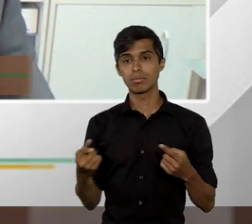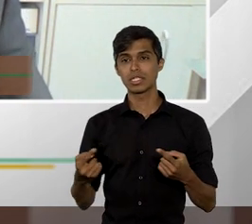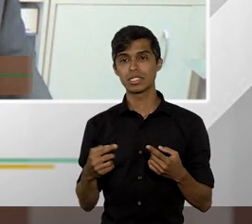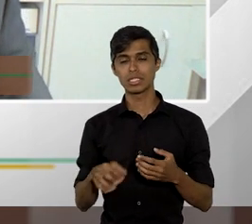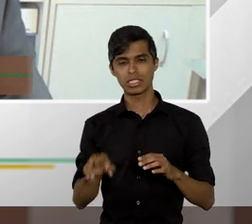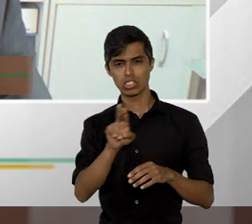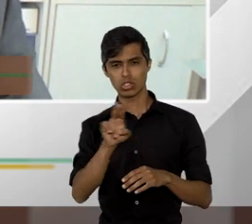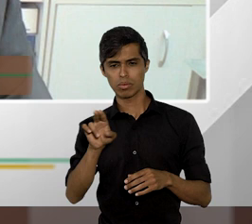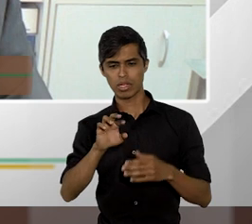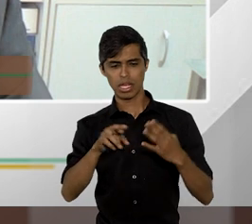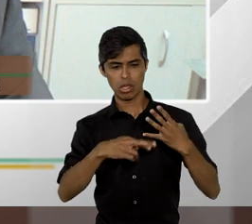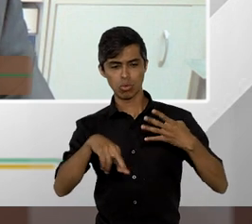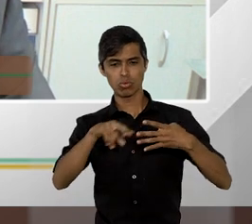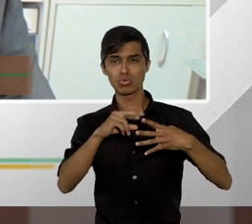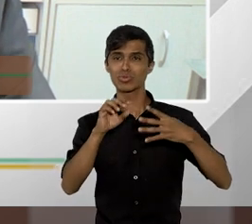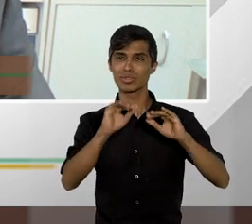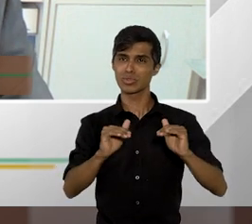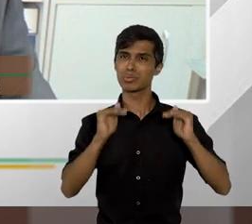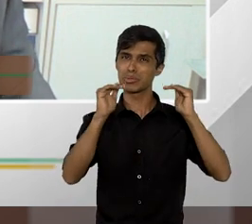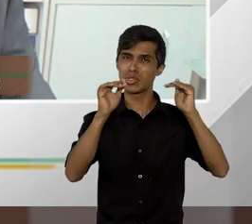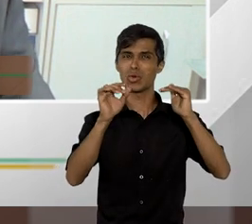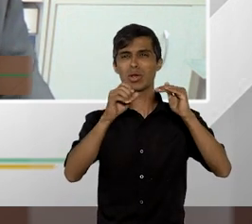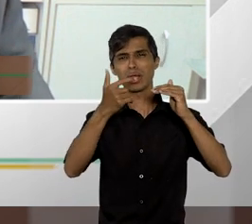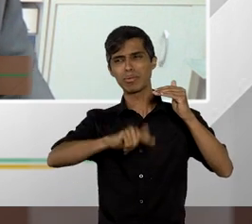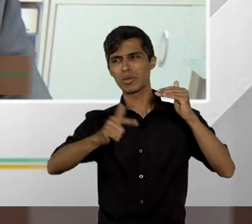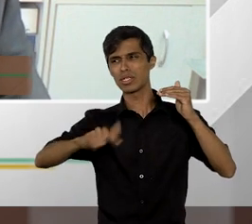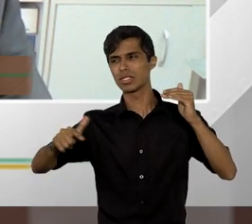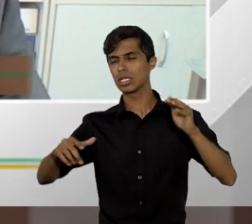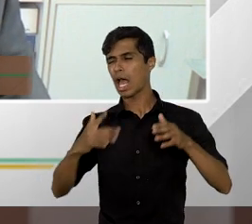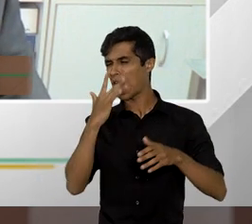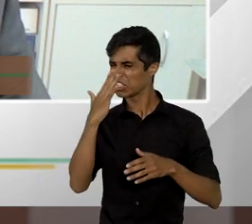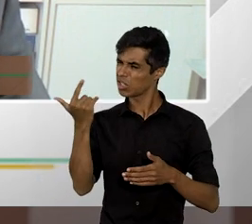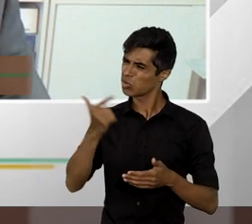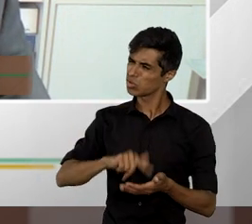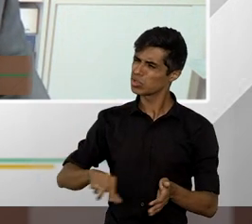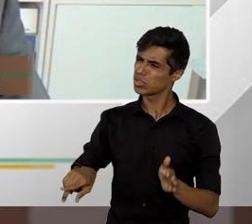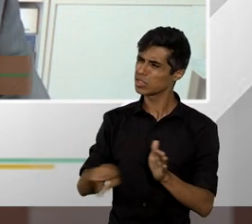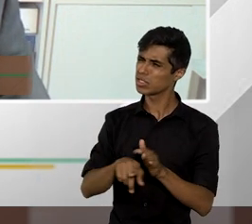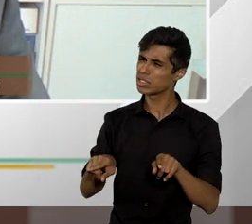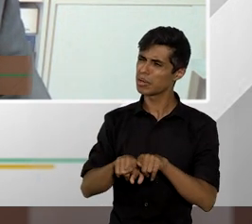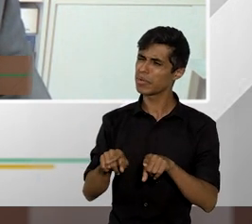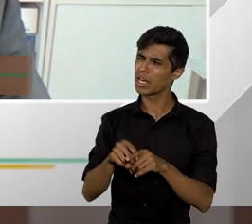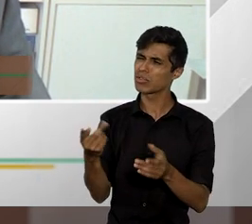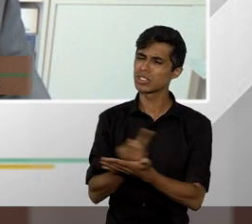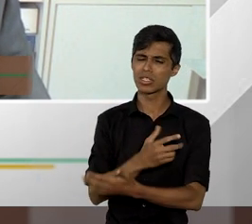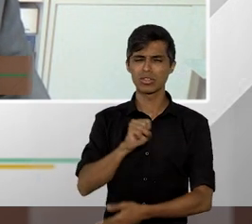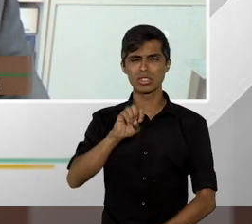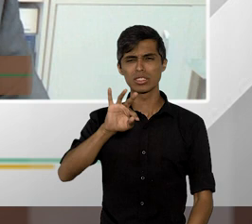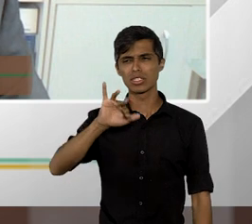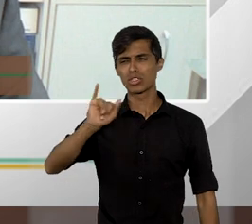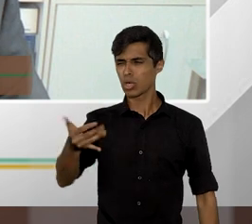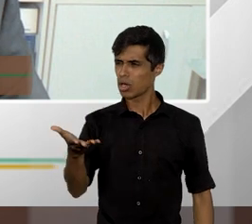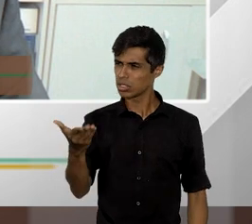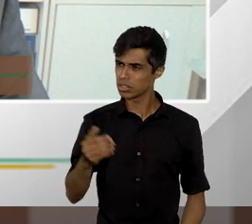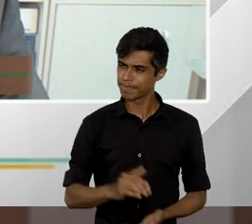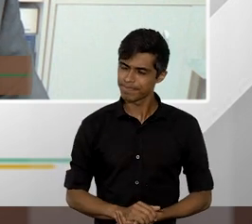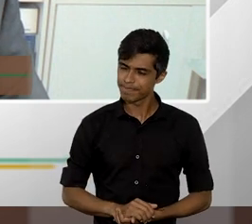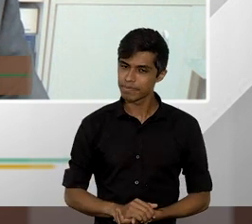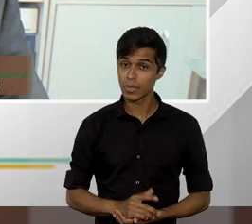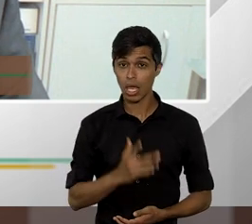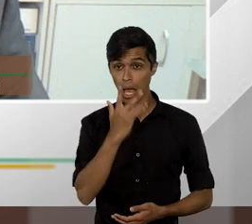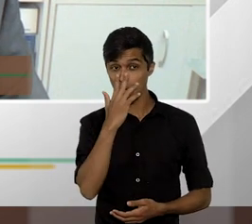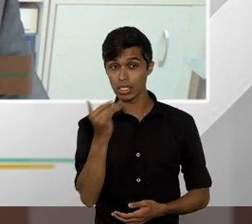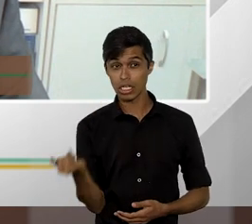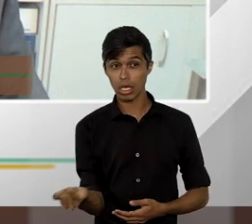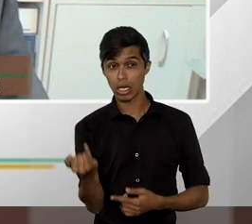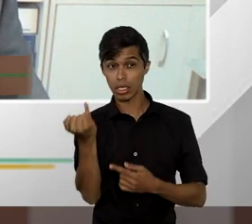extraordinário repetitivo será que isso vai acontecer também no superior tribunal de justiça será que a relevância veio